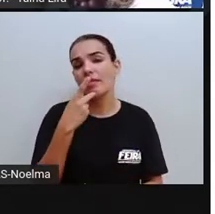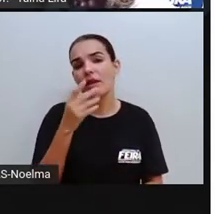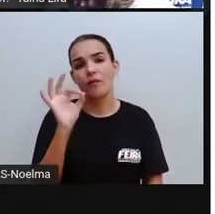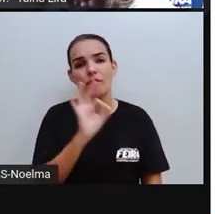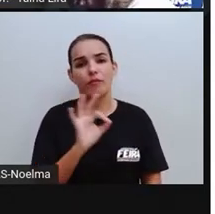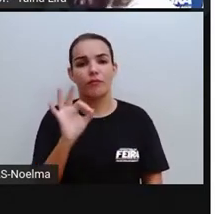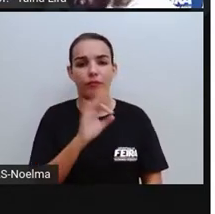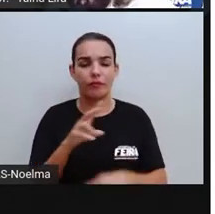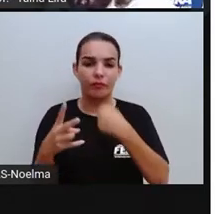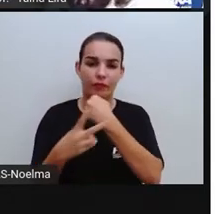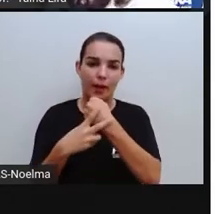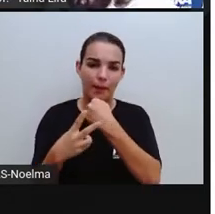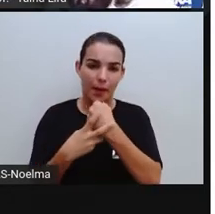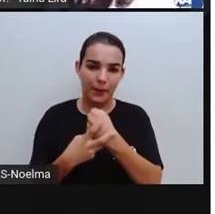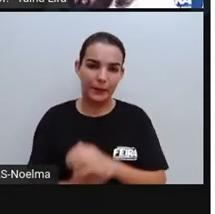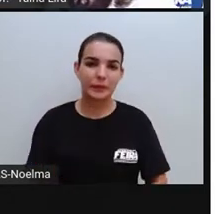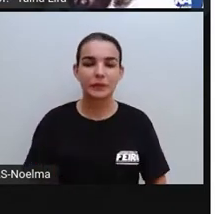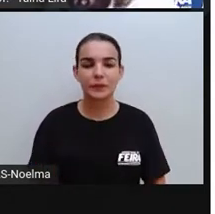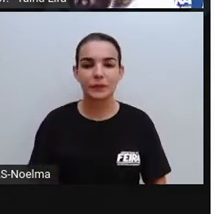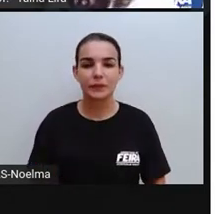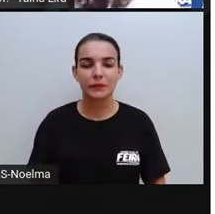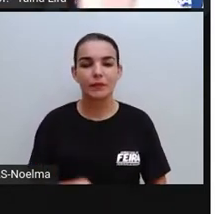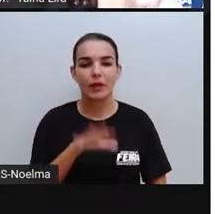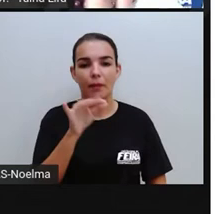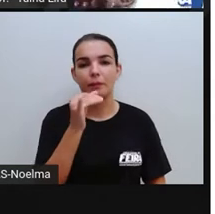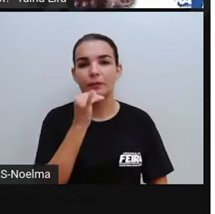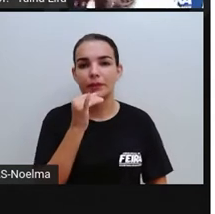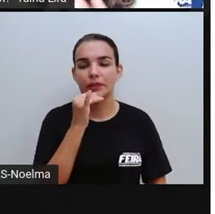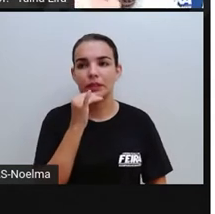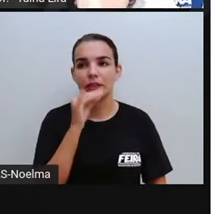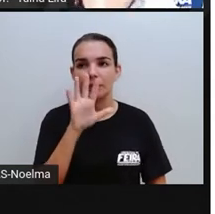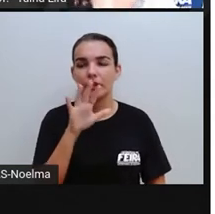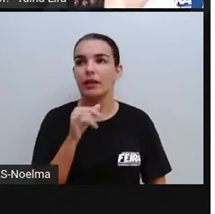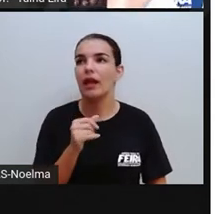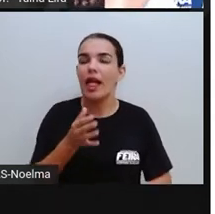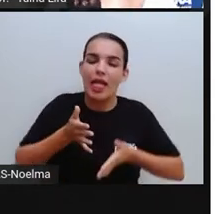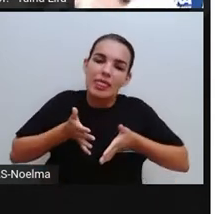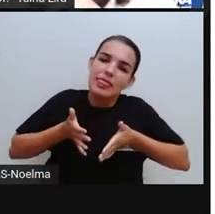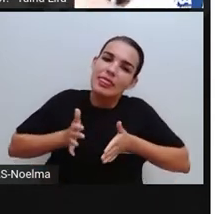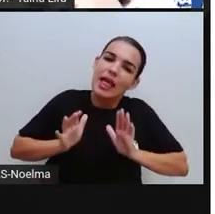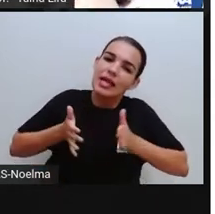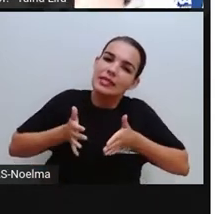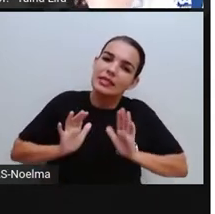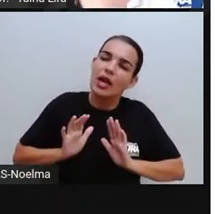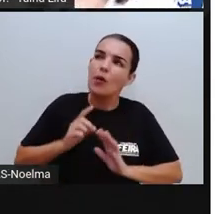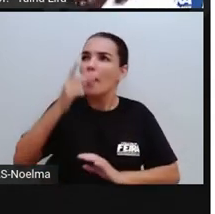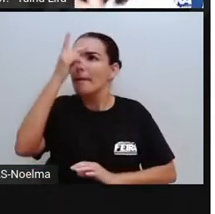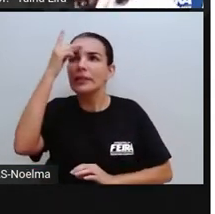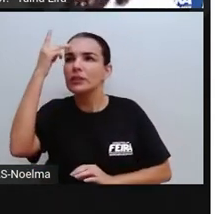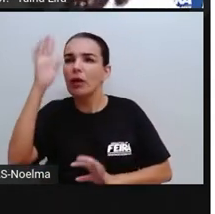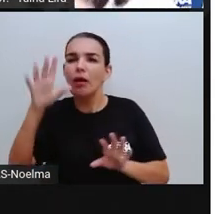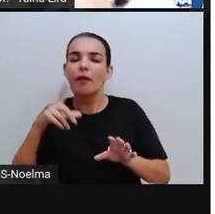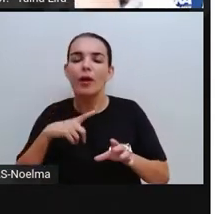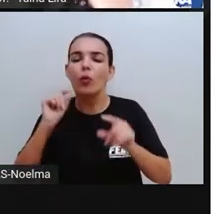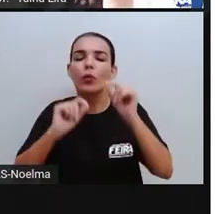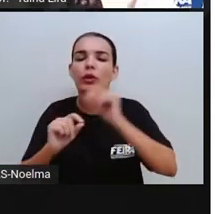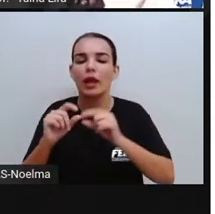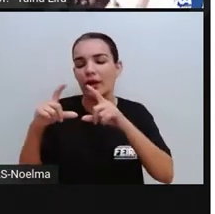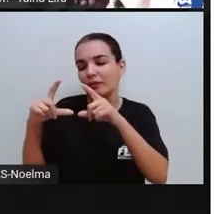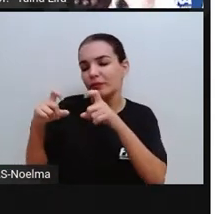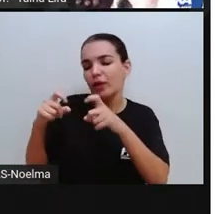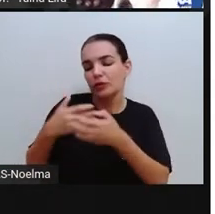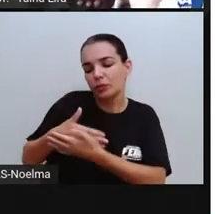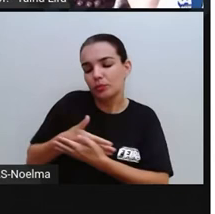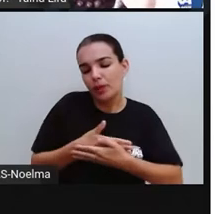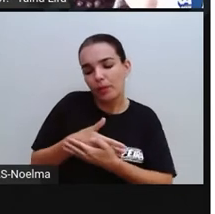notícia, né? Por exemplo, a notícia que nasceu alguém, a gente usar ali os emojis, às vezes coloca a foto do bebê, e